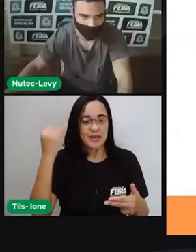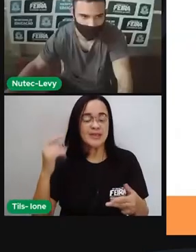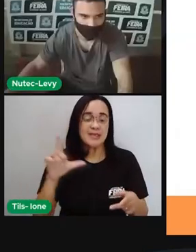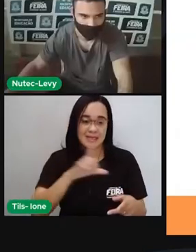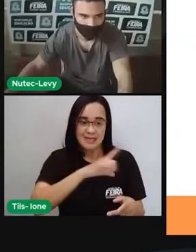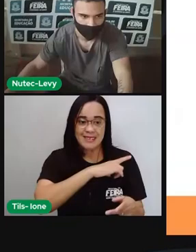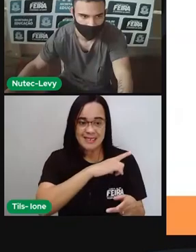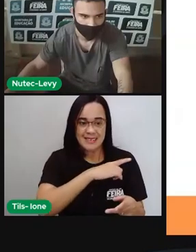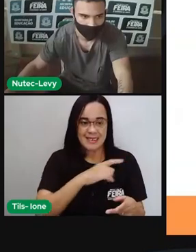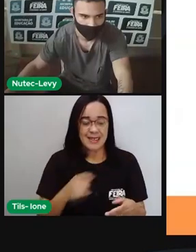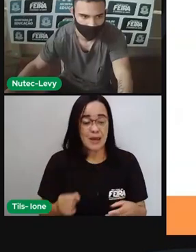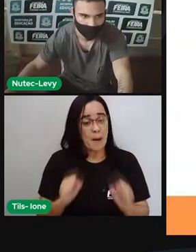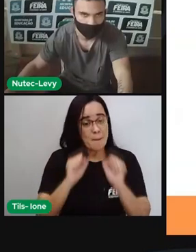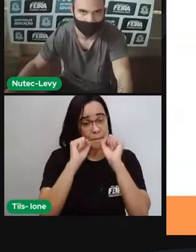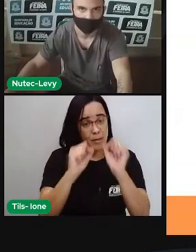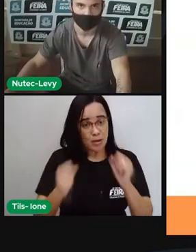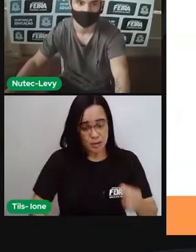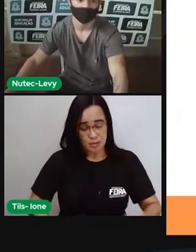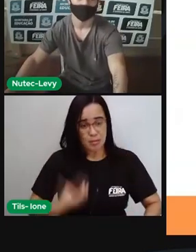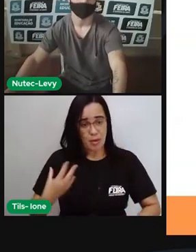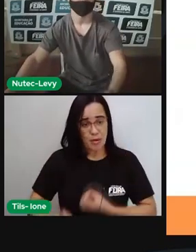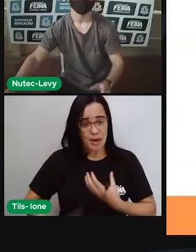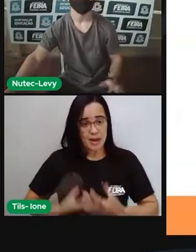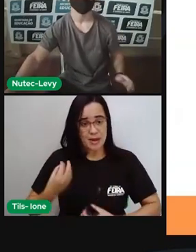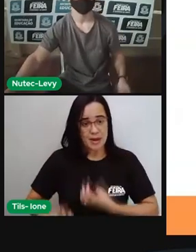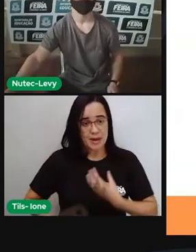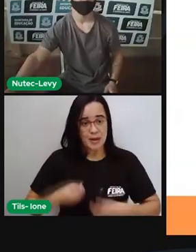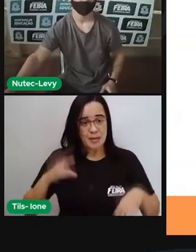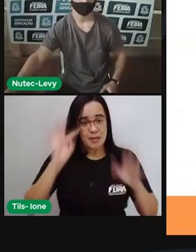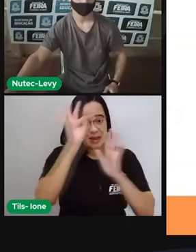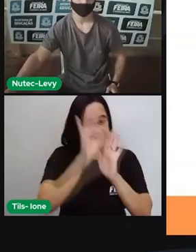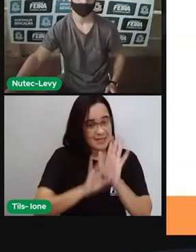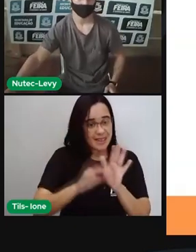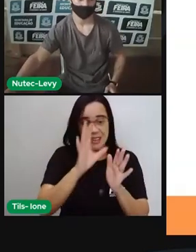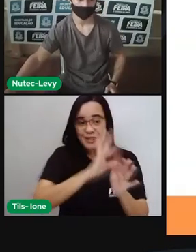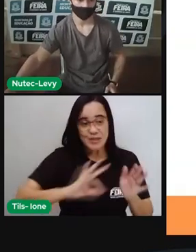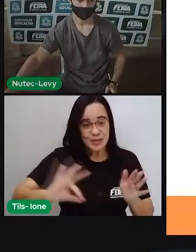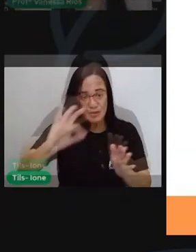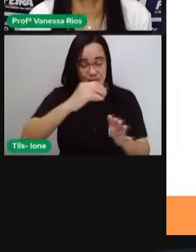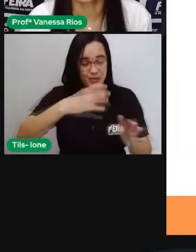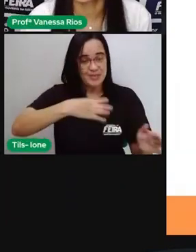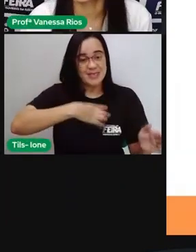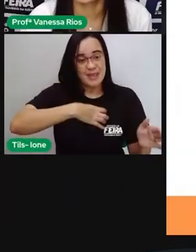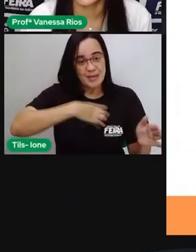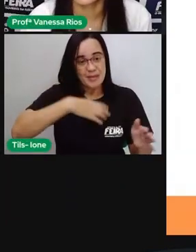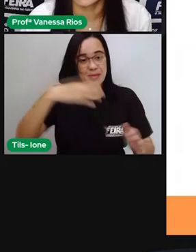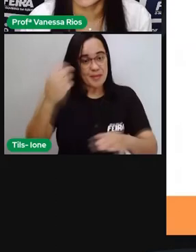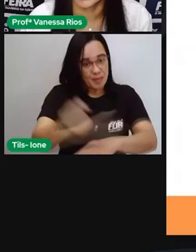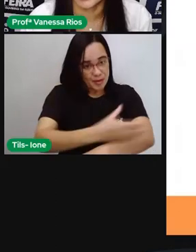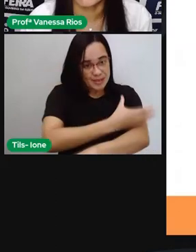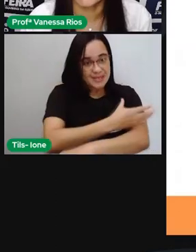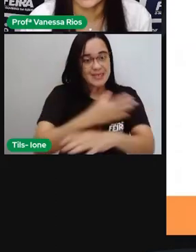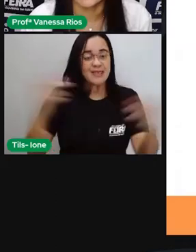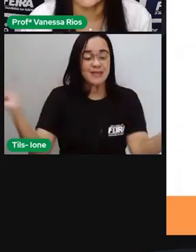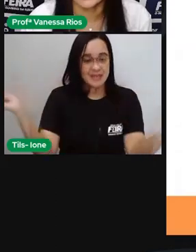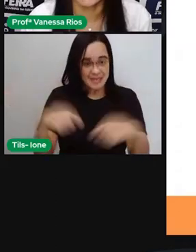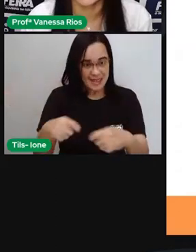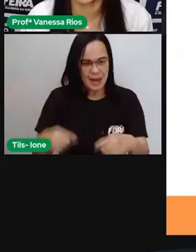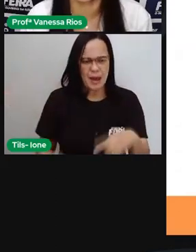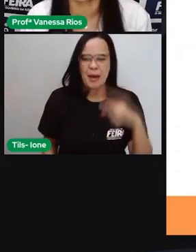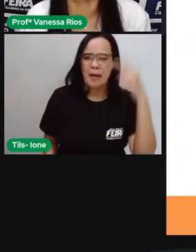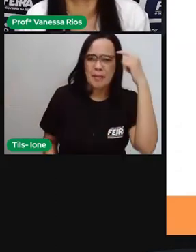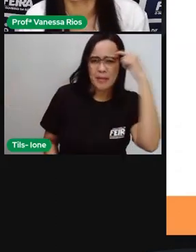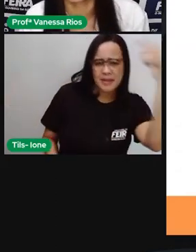texto numa pintura numa escultura passar aí as emoções de uma pessoa e pense também aí na biografia